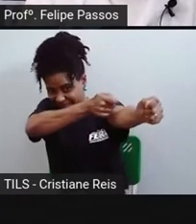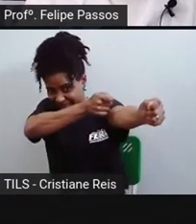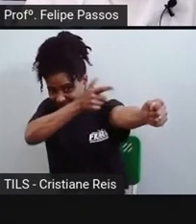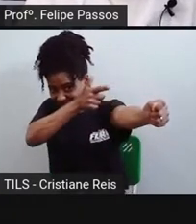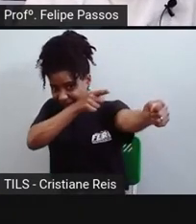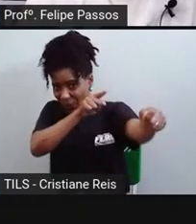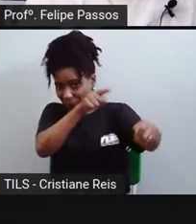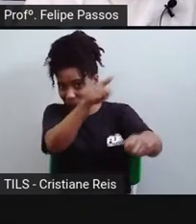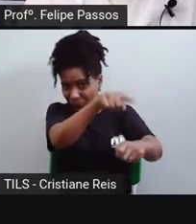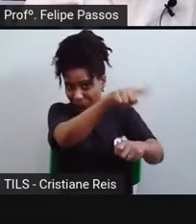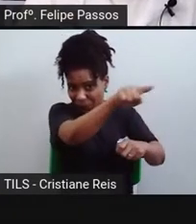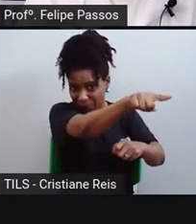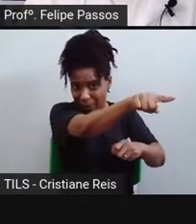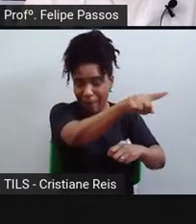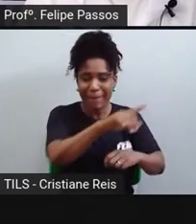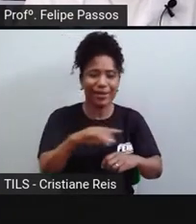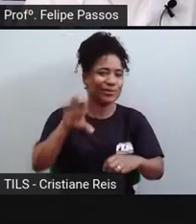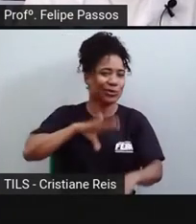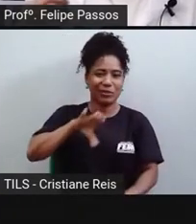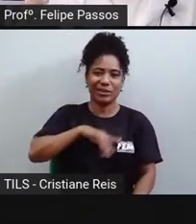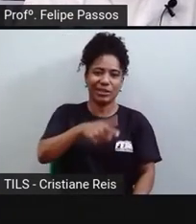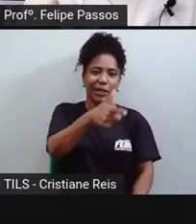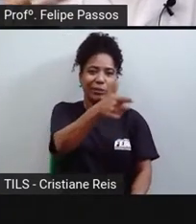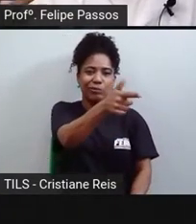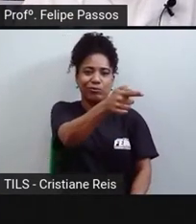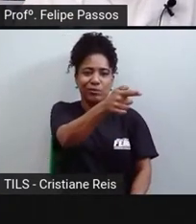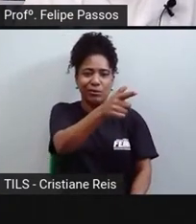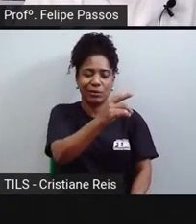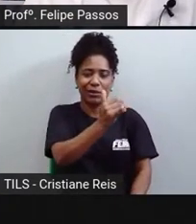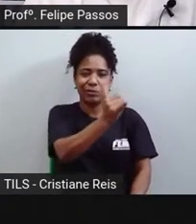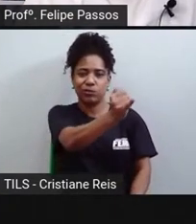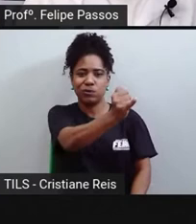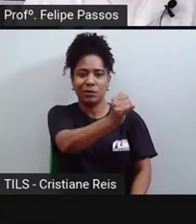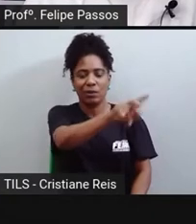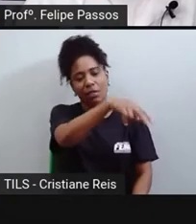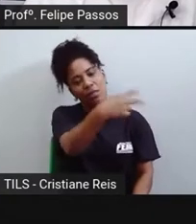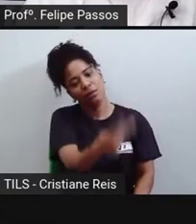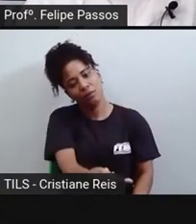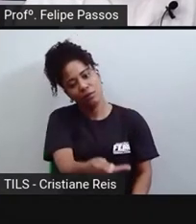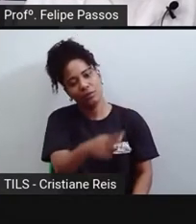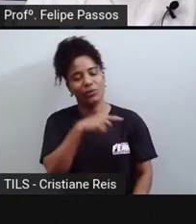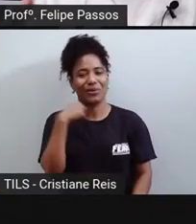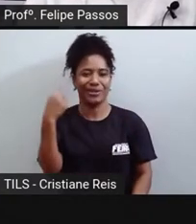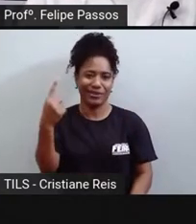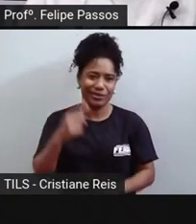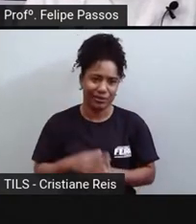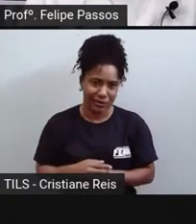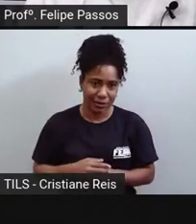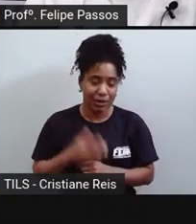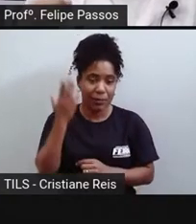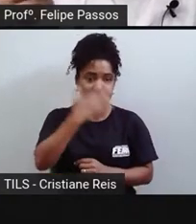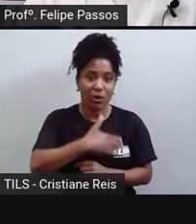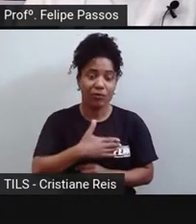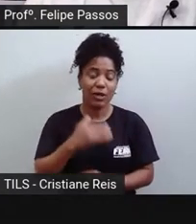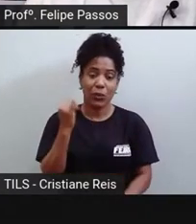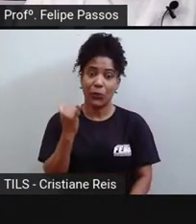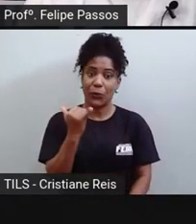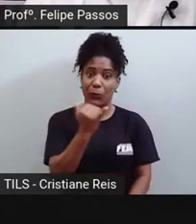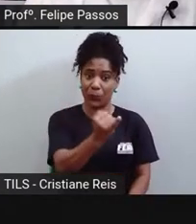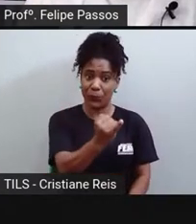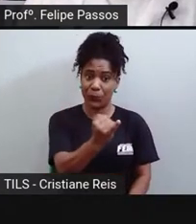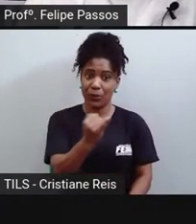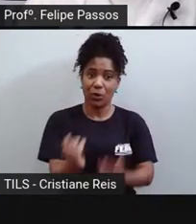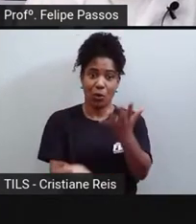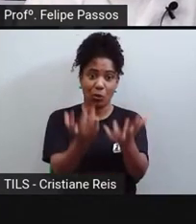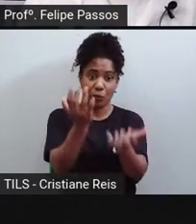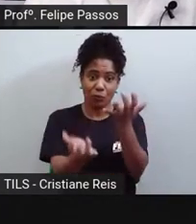poder do fogo, armas de fogo, são um grande poder que o ser humano descobriu e que tornou